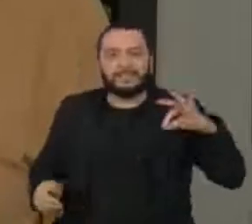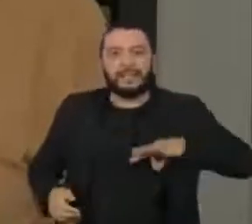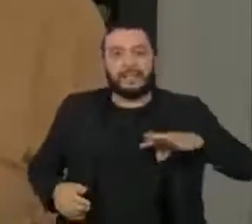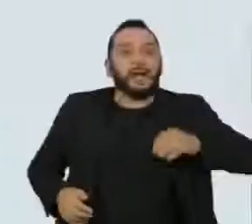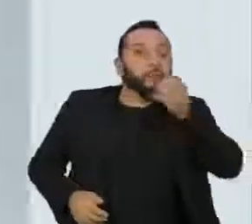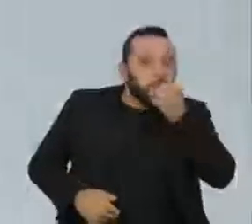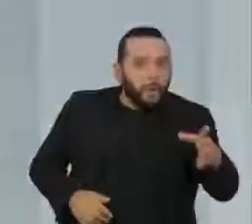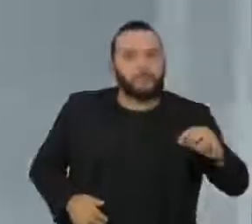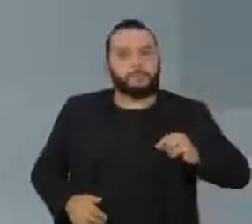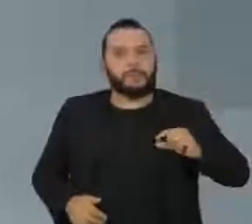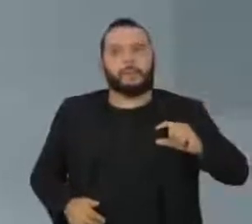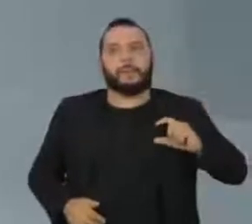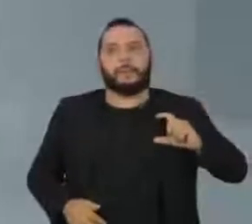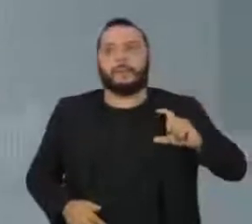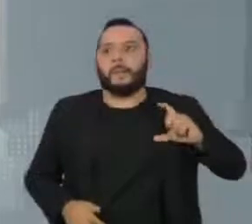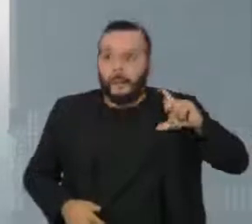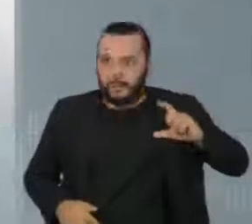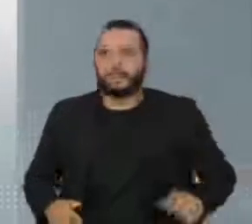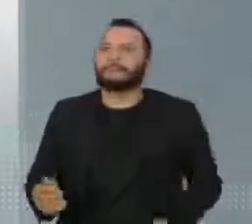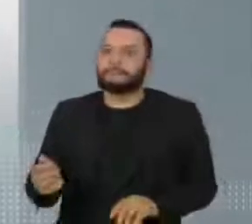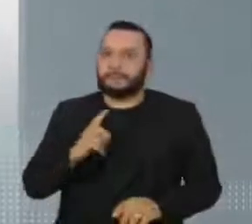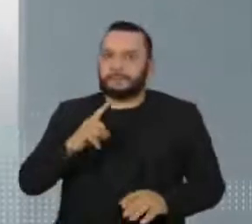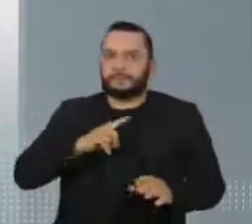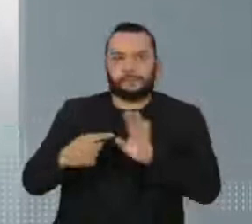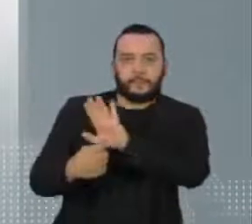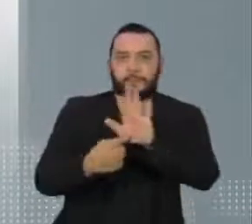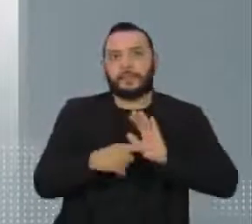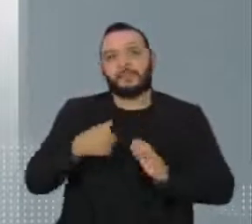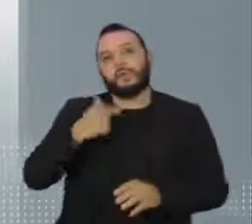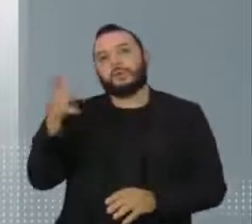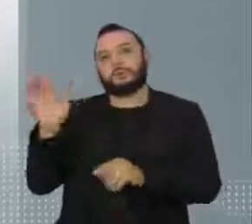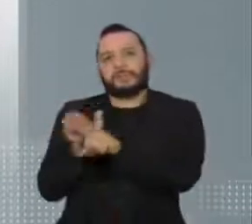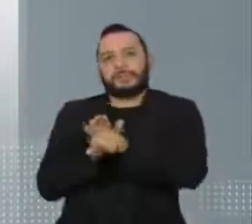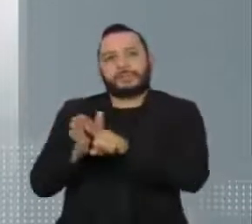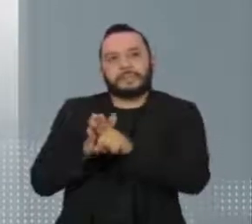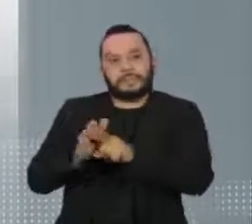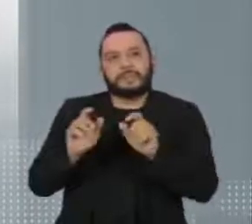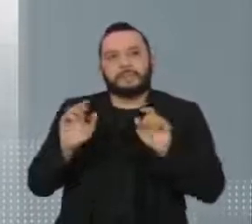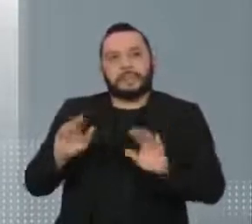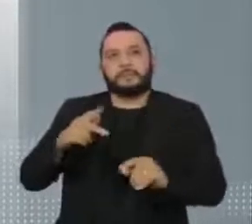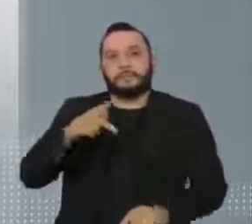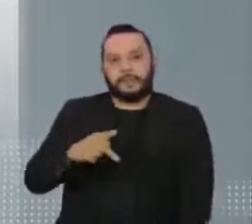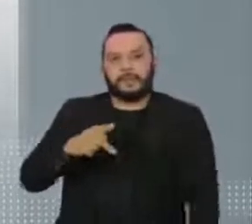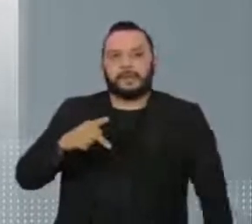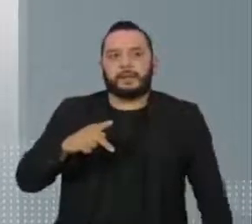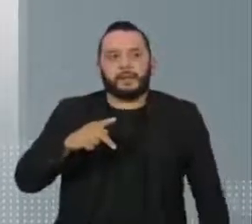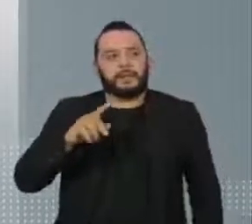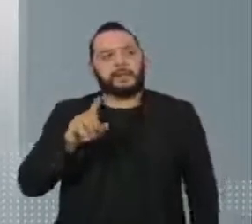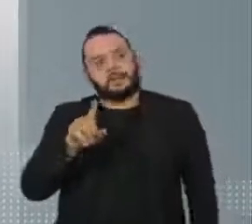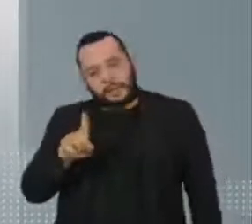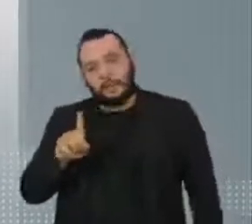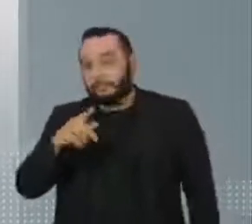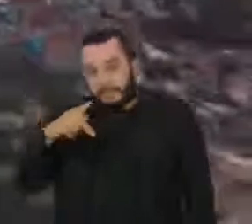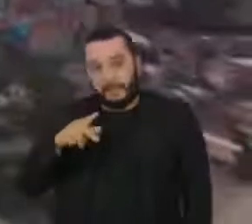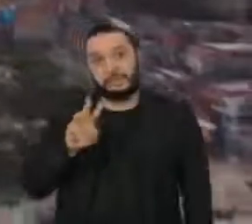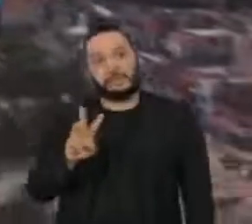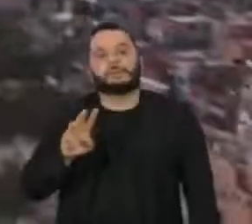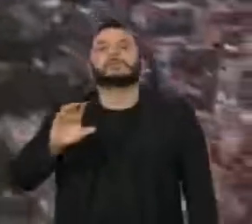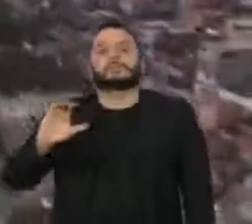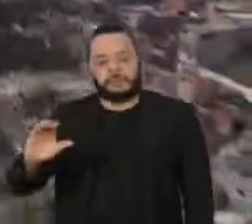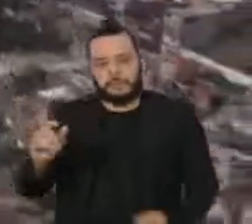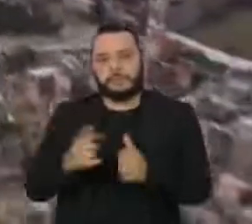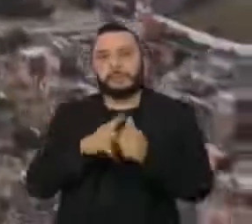depende dela para os negócios. Essa relação é demonstrada por um outro estudo, conduzido pela PwC e pelo Instituto Locomotiva.